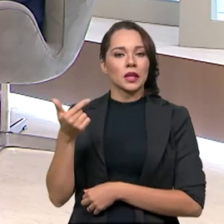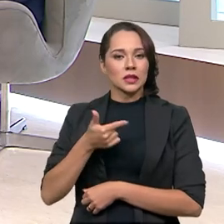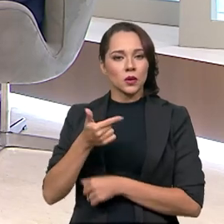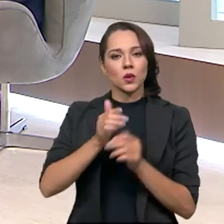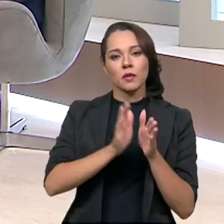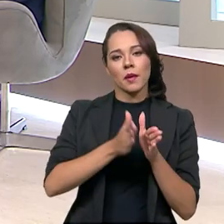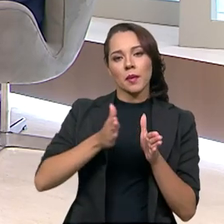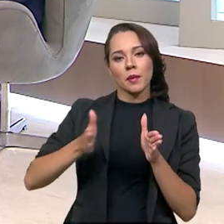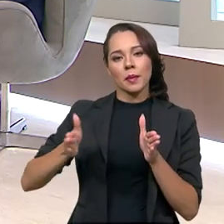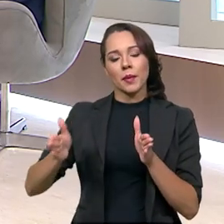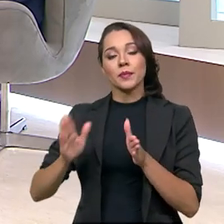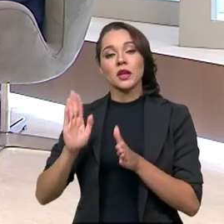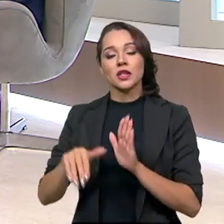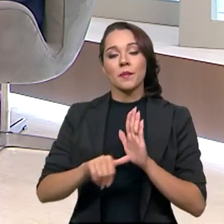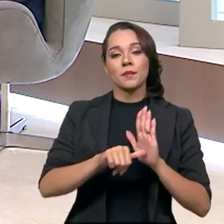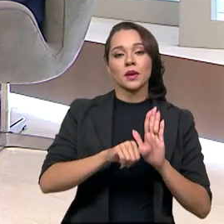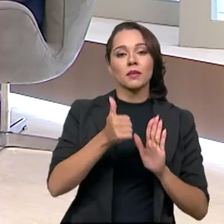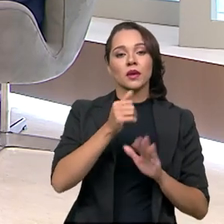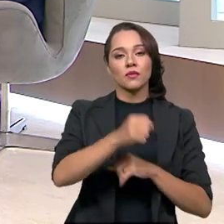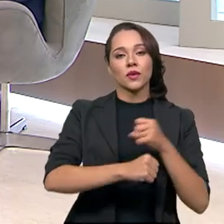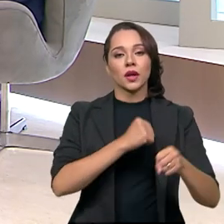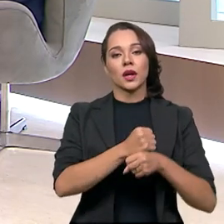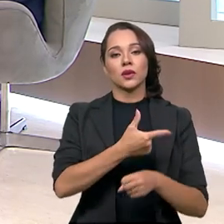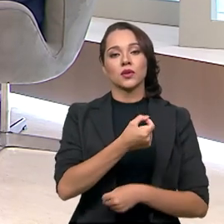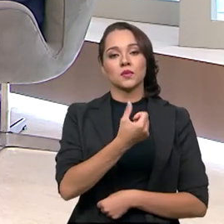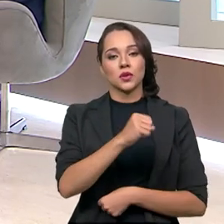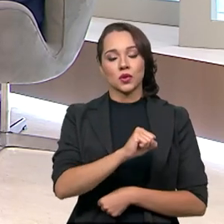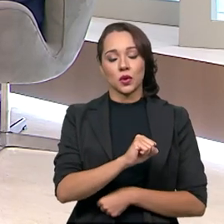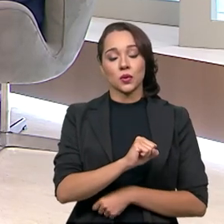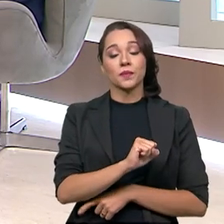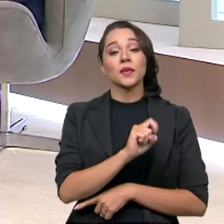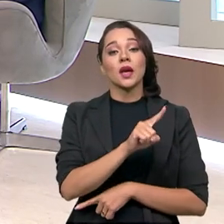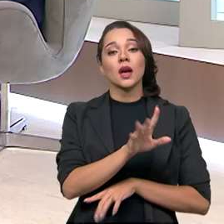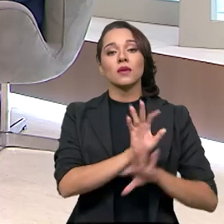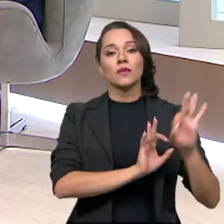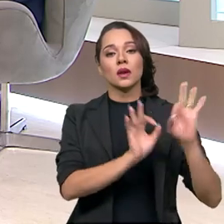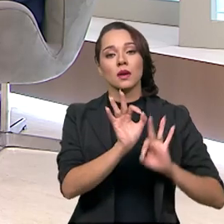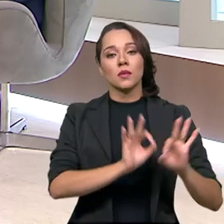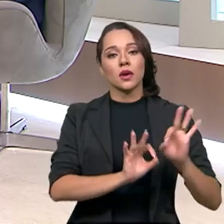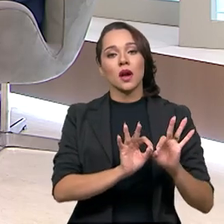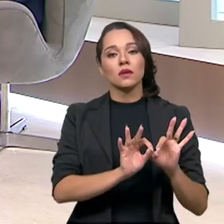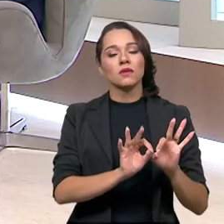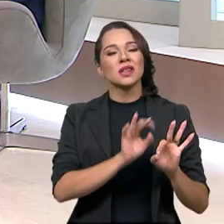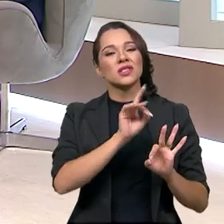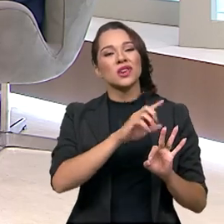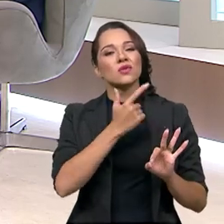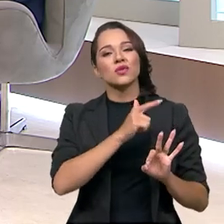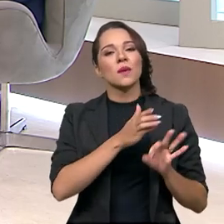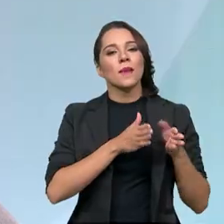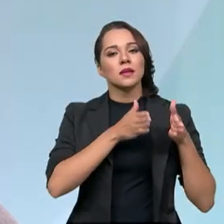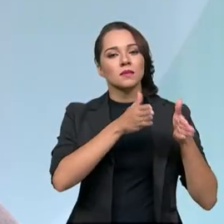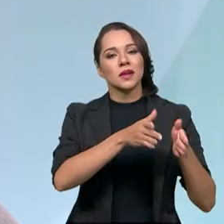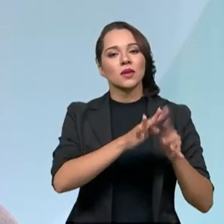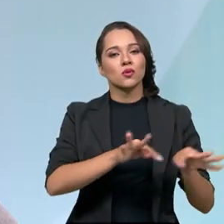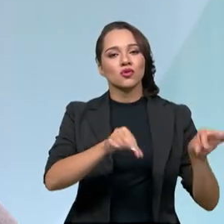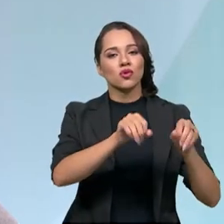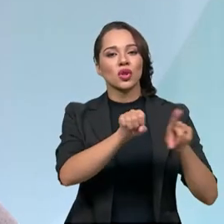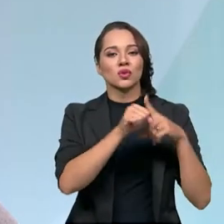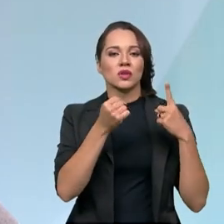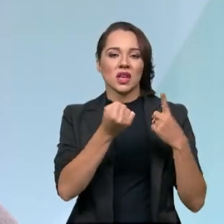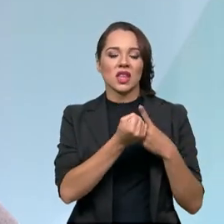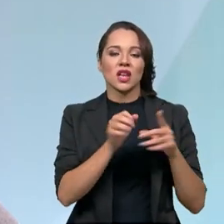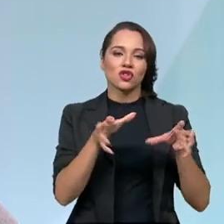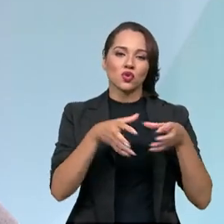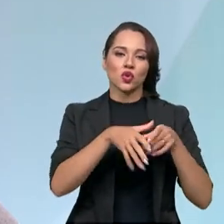edição, a primeira versão foi em 2018. Ele foi construído sem a devida participação de toda a sociedade,